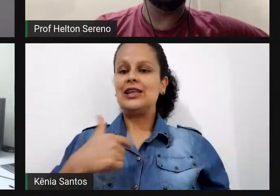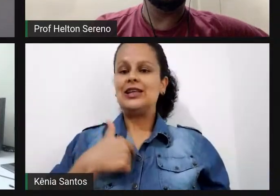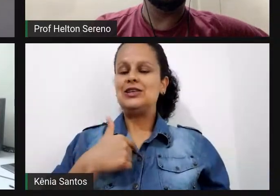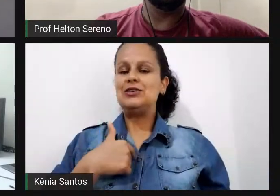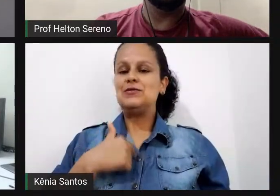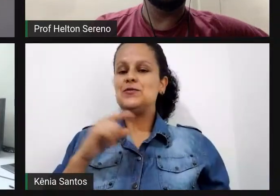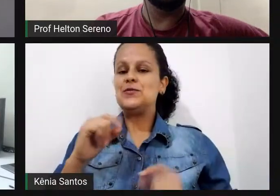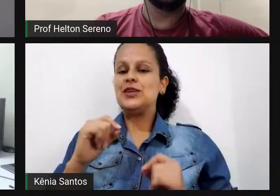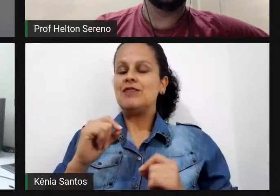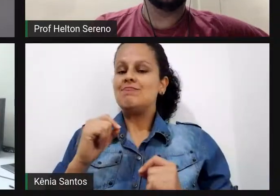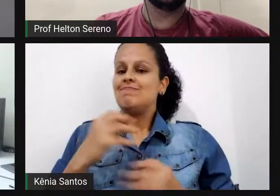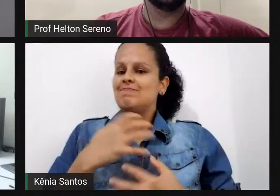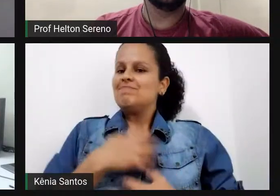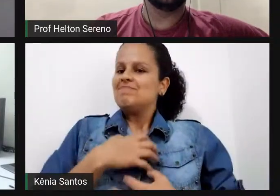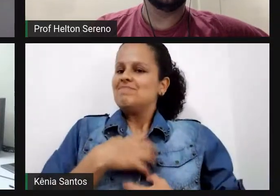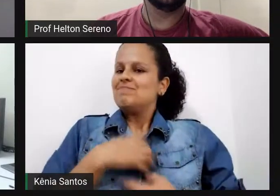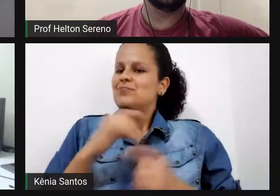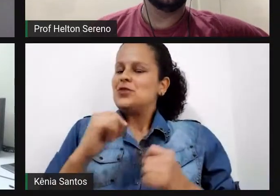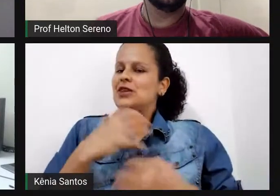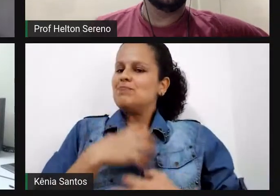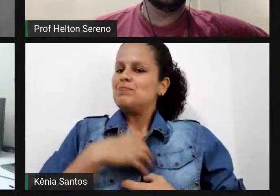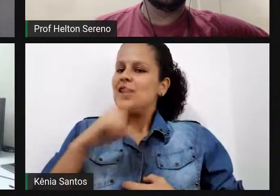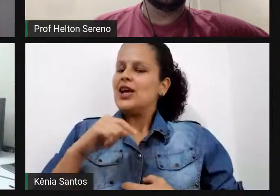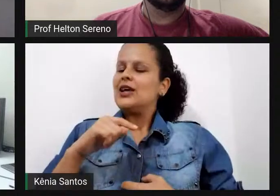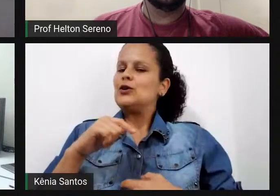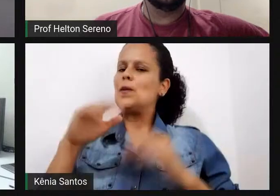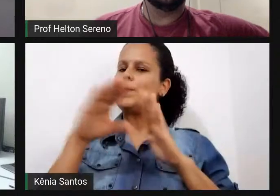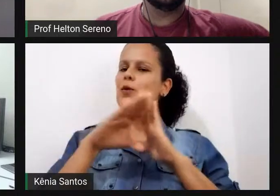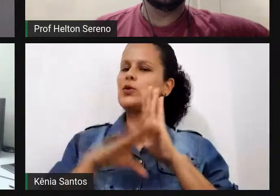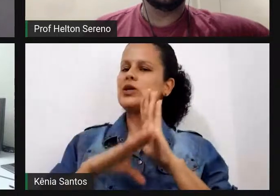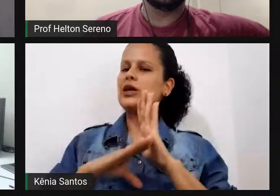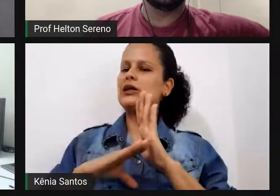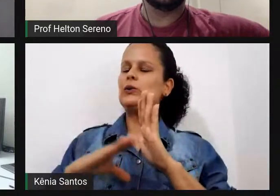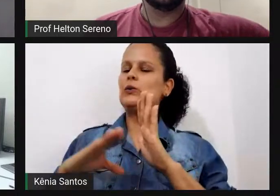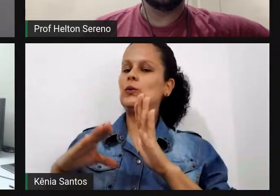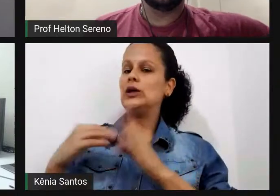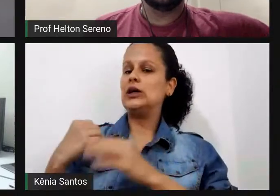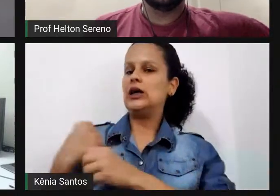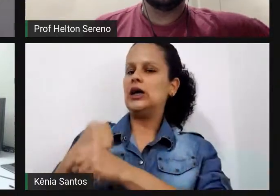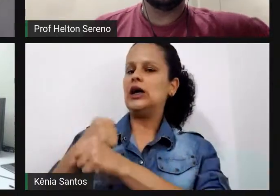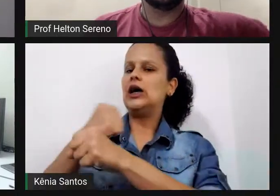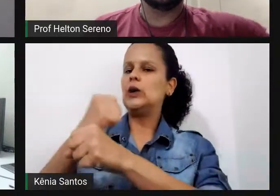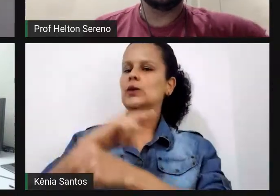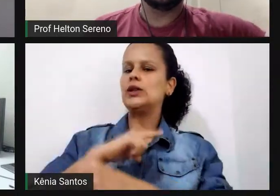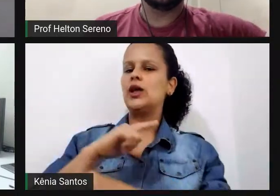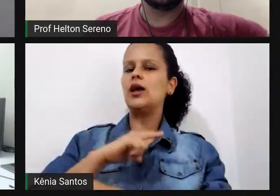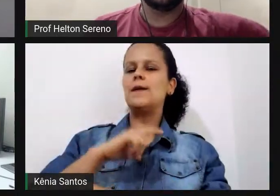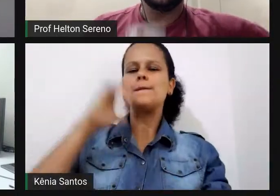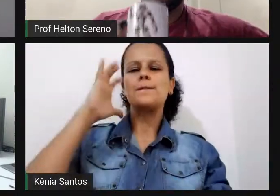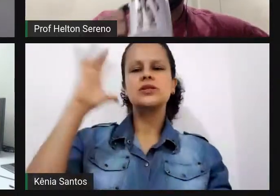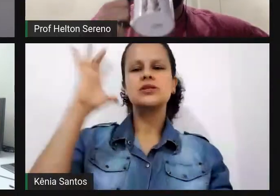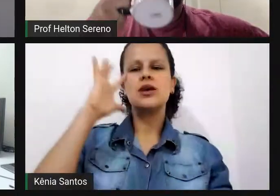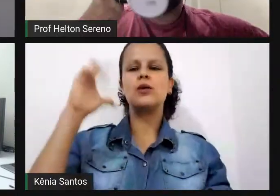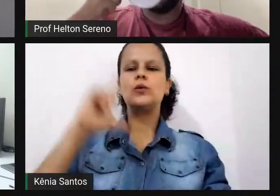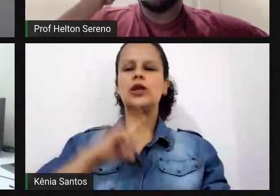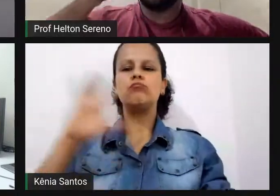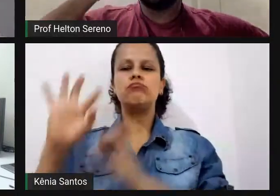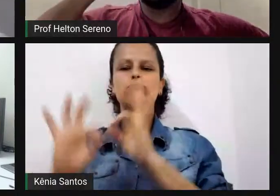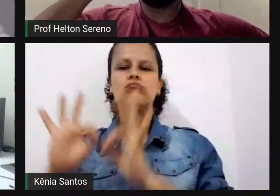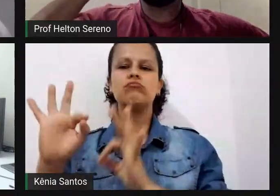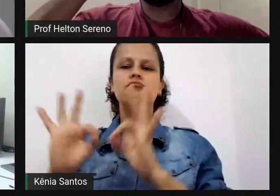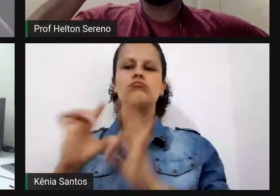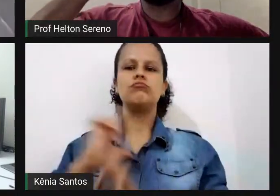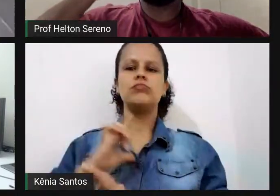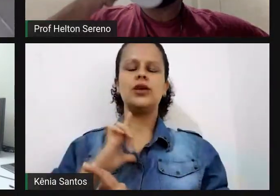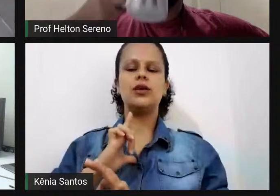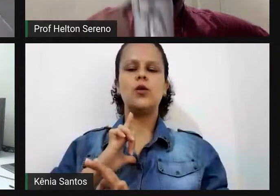tocado porque é um projeto de tão longo prazo, né? É um projeto que já tem sido pensado, amadurecido, discutido e ver de certa